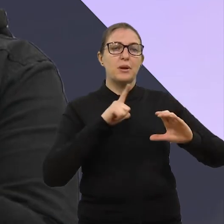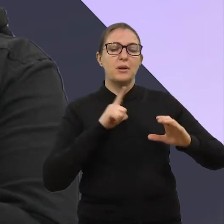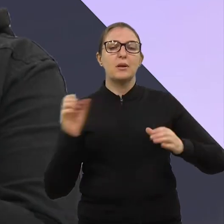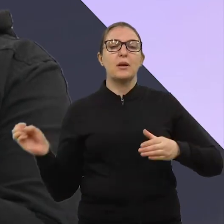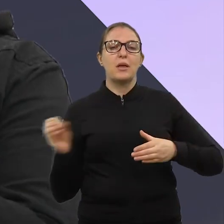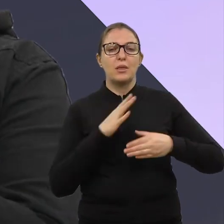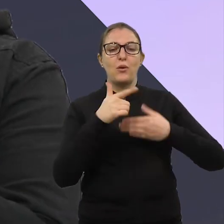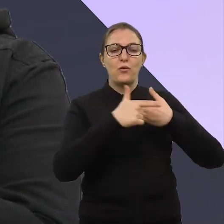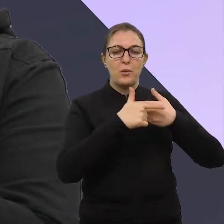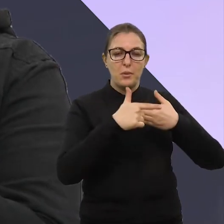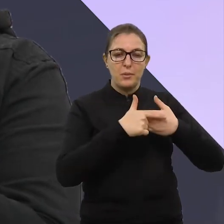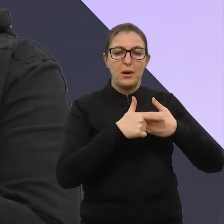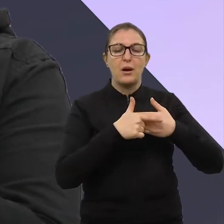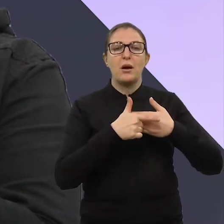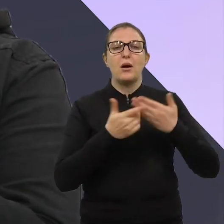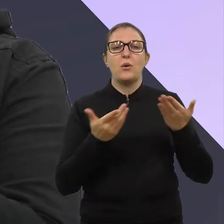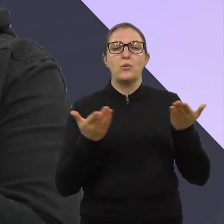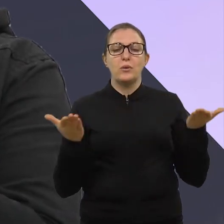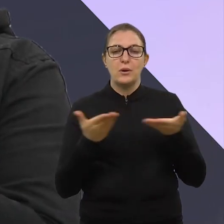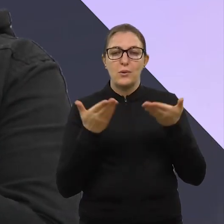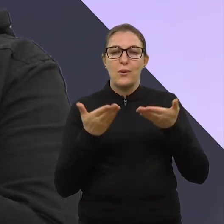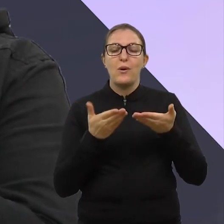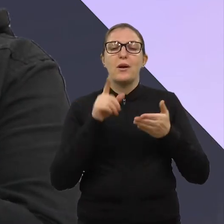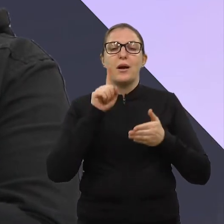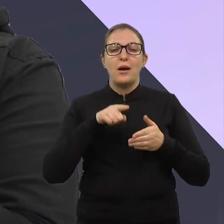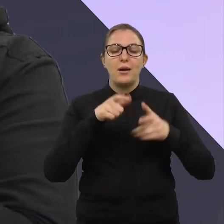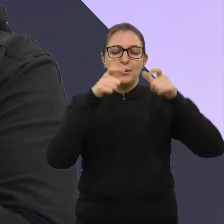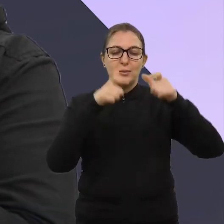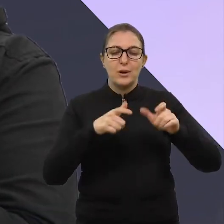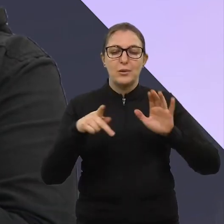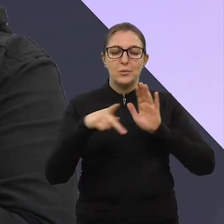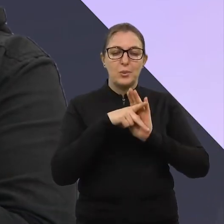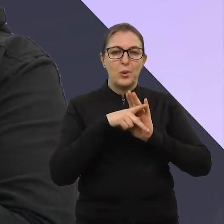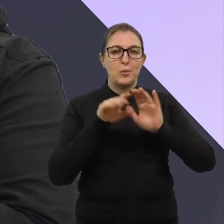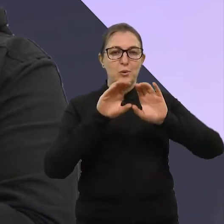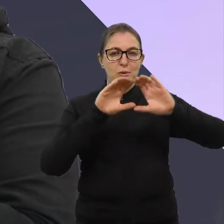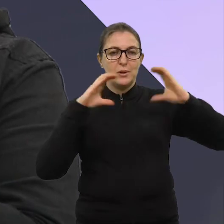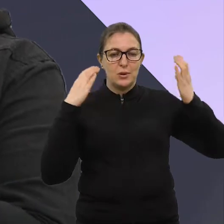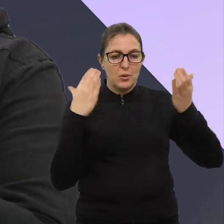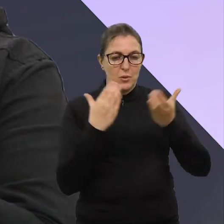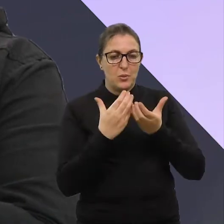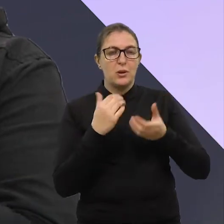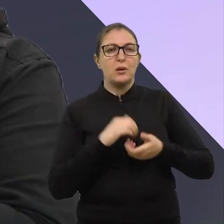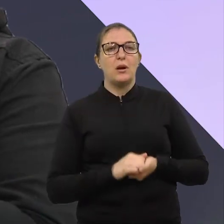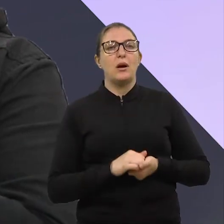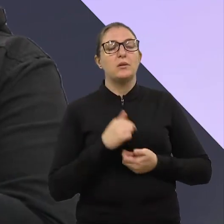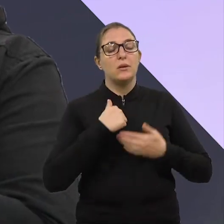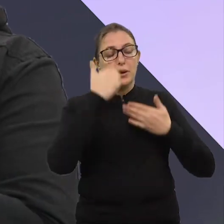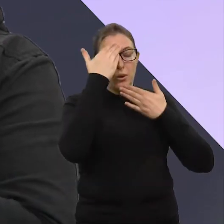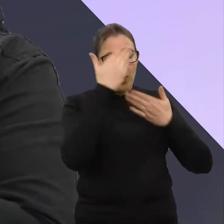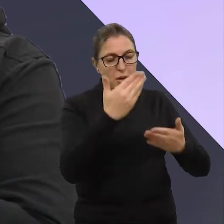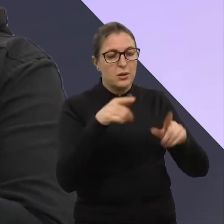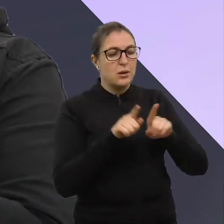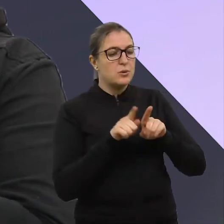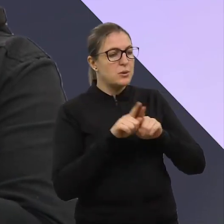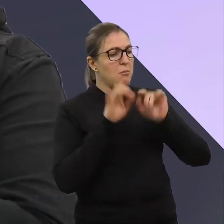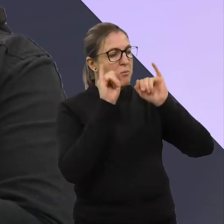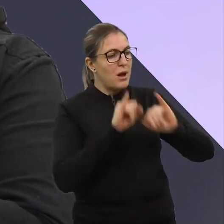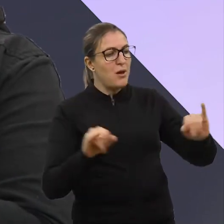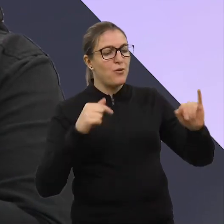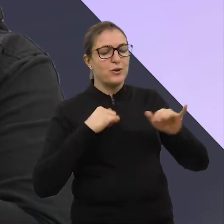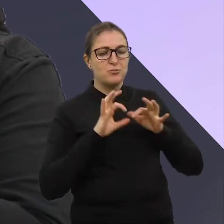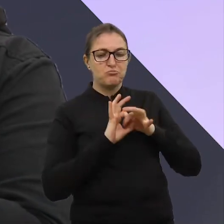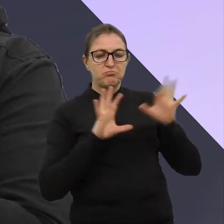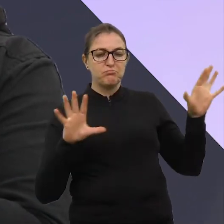realmente... Canal da comunidade. Um canal da comunidade, né? Então, é só agradecer e dizer que estamos à disposição permanentemente